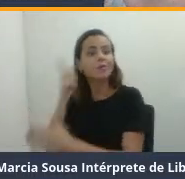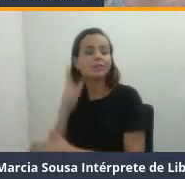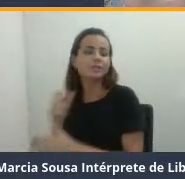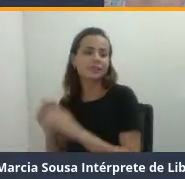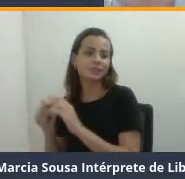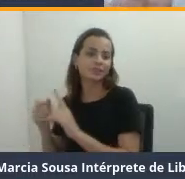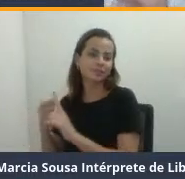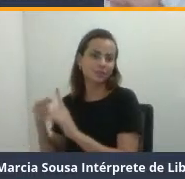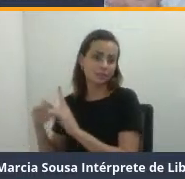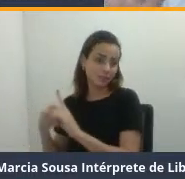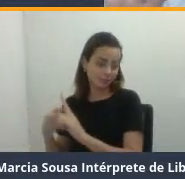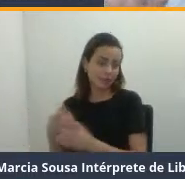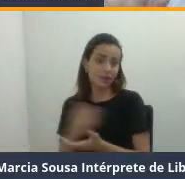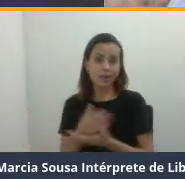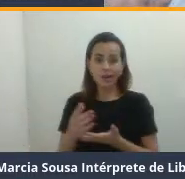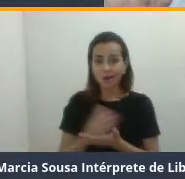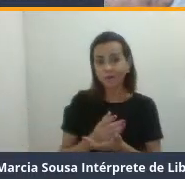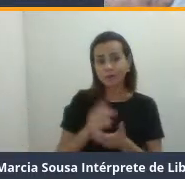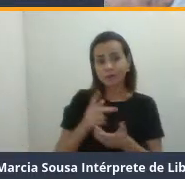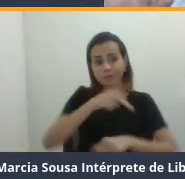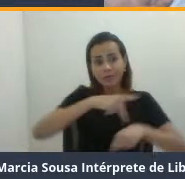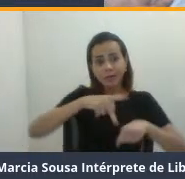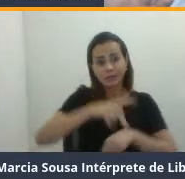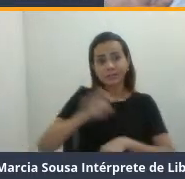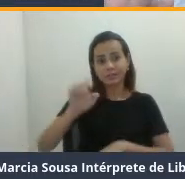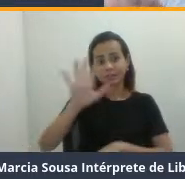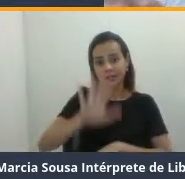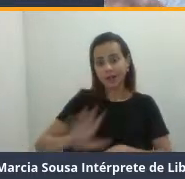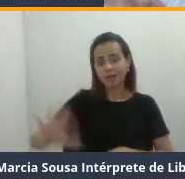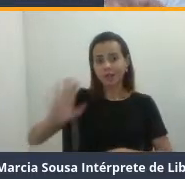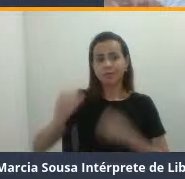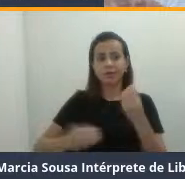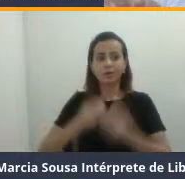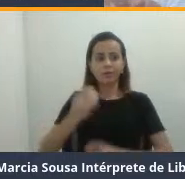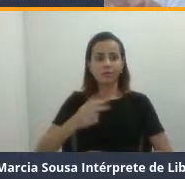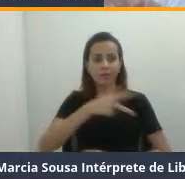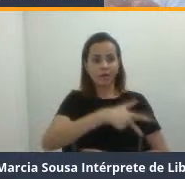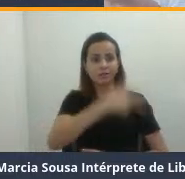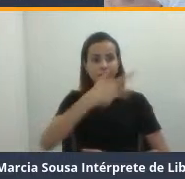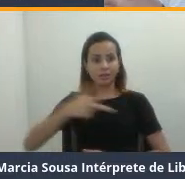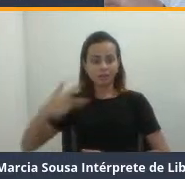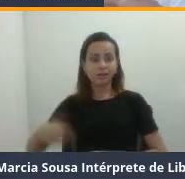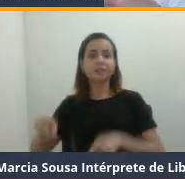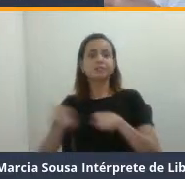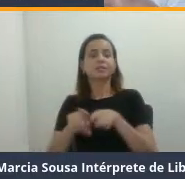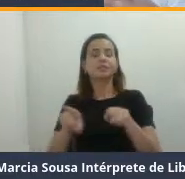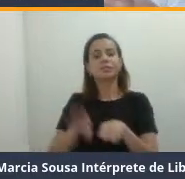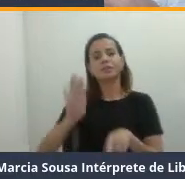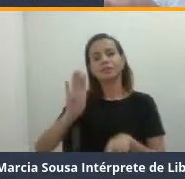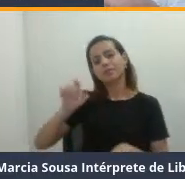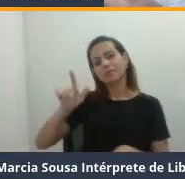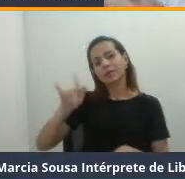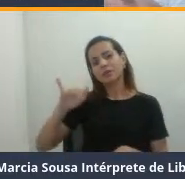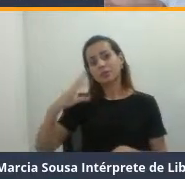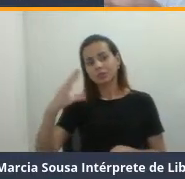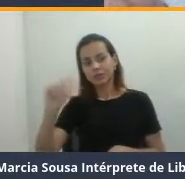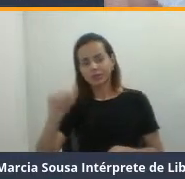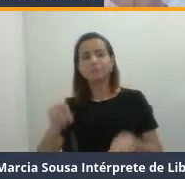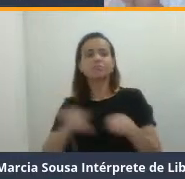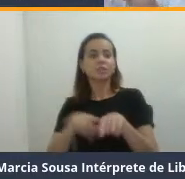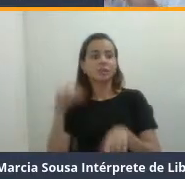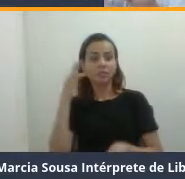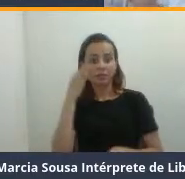países como a Dinamarca, a Bélgica, a França, a